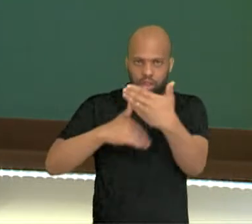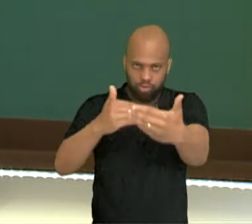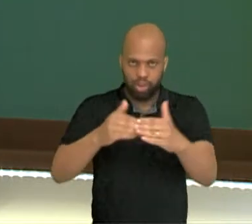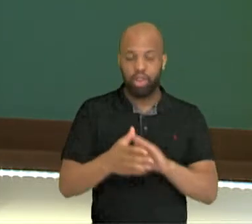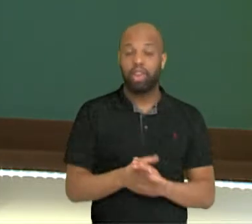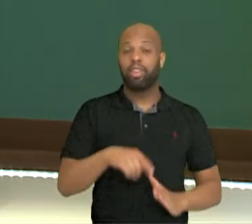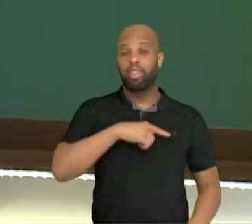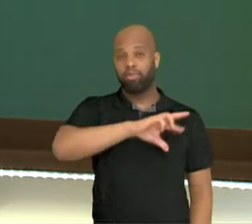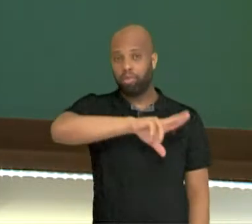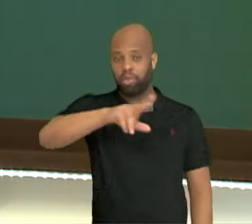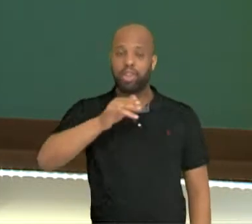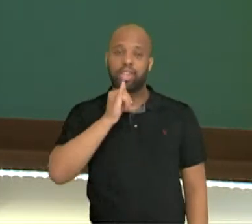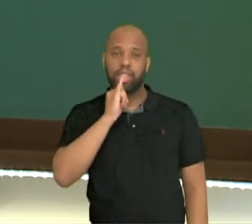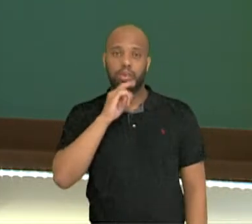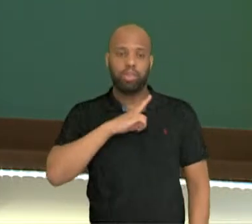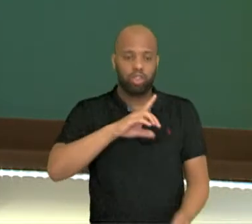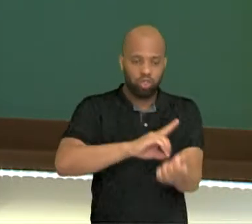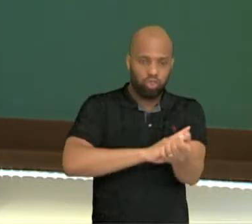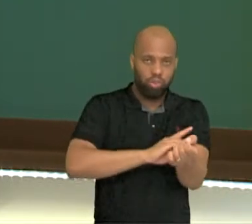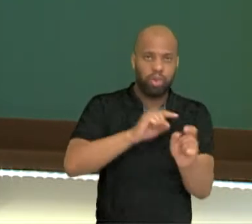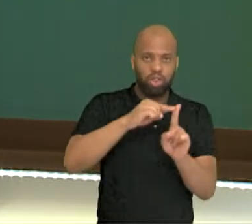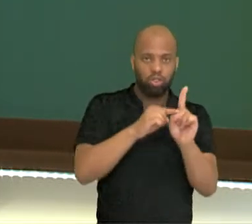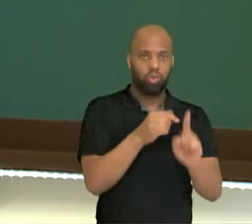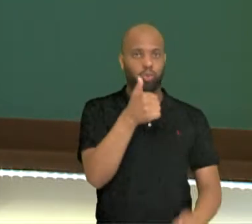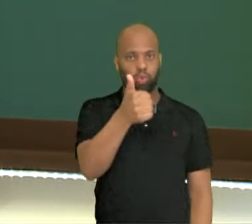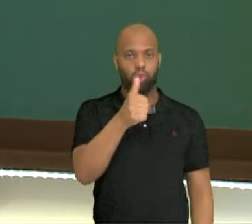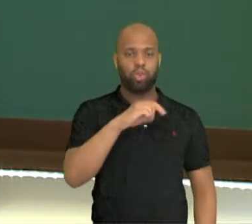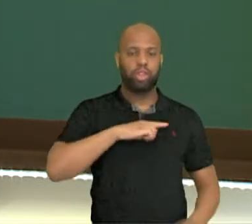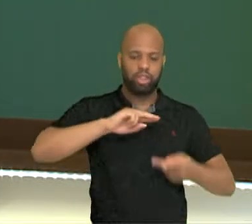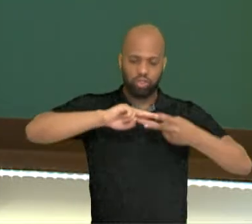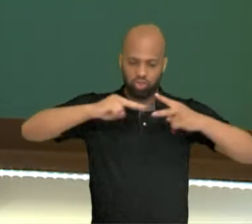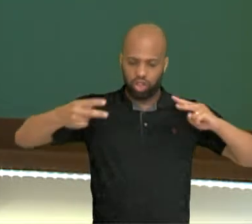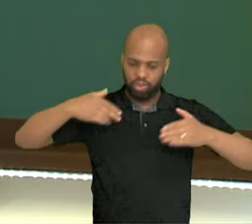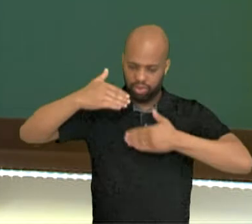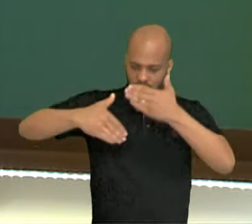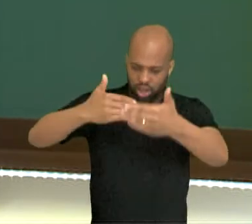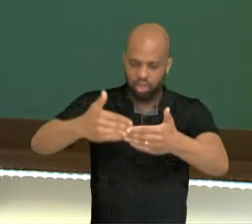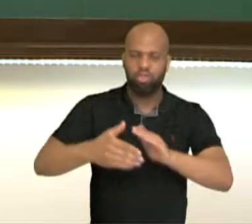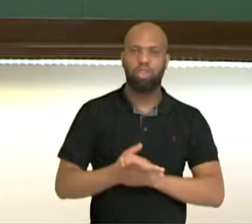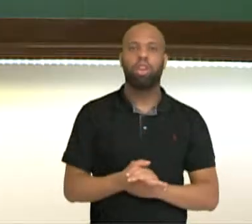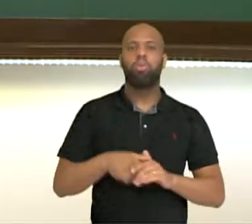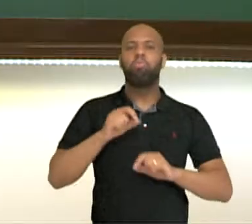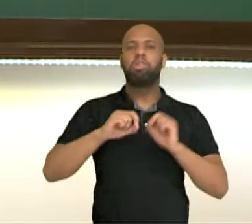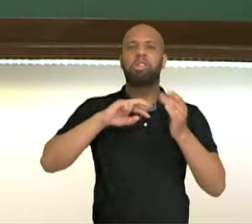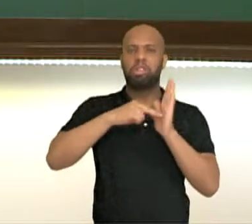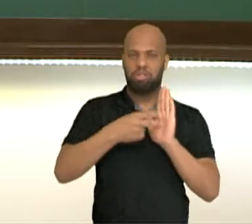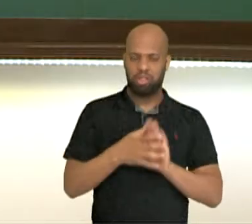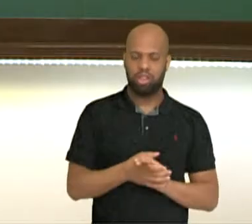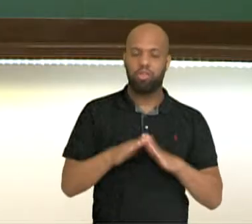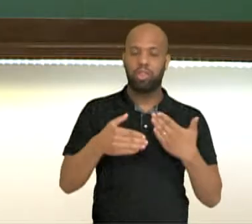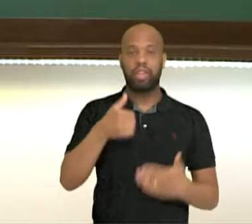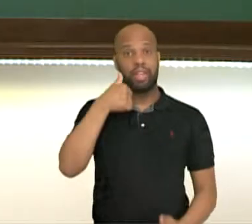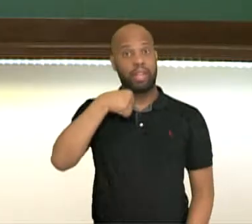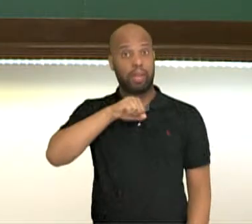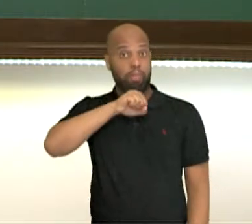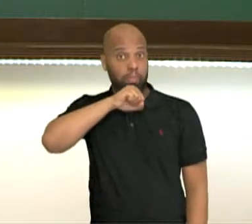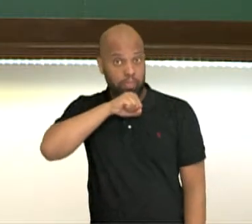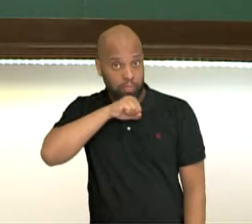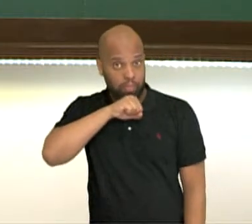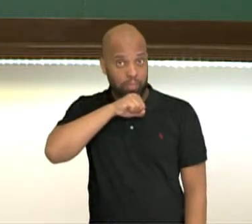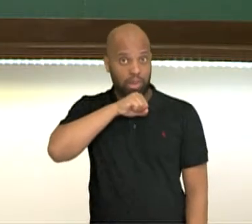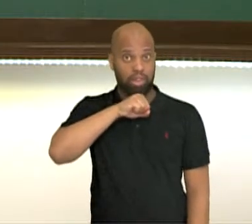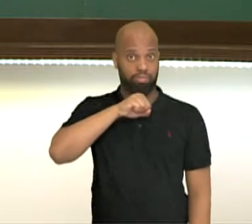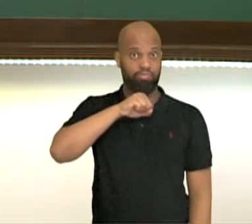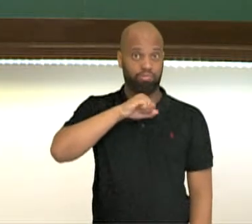no tipo 1 há uma propensão genética. O que é isso, professora? A mãe, que é